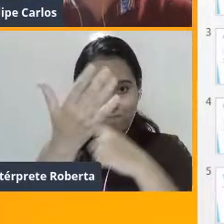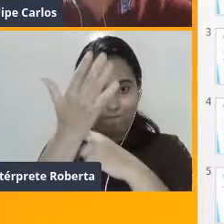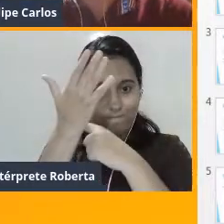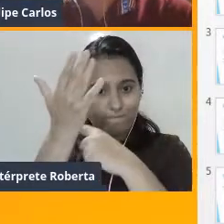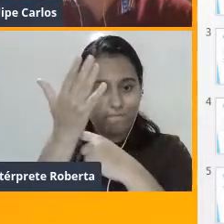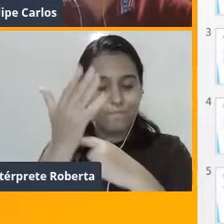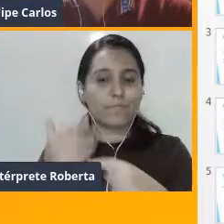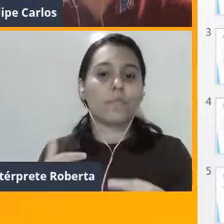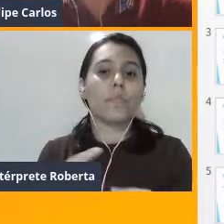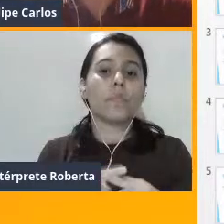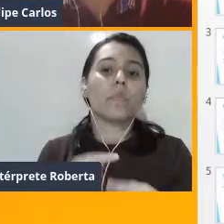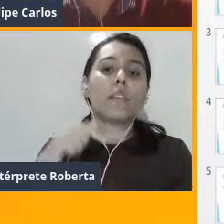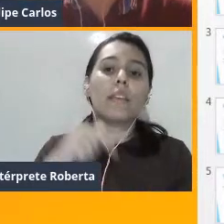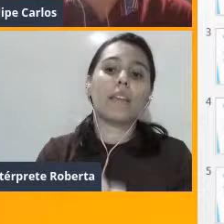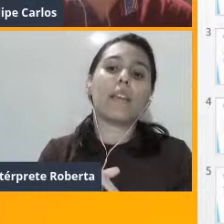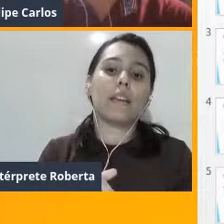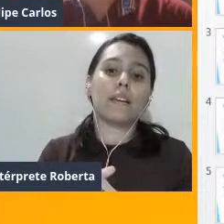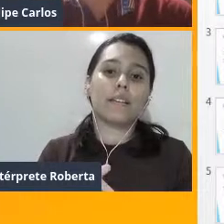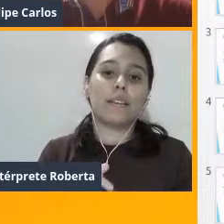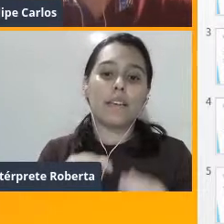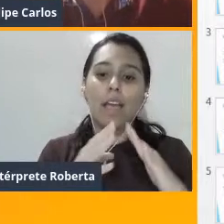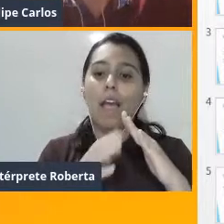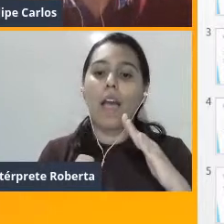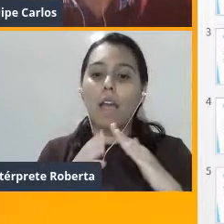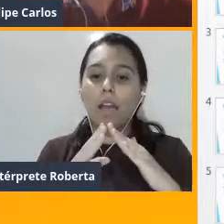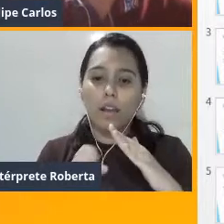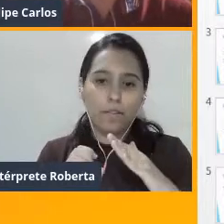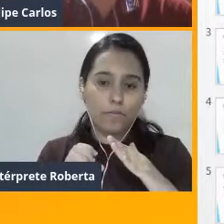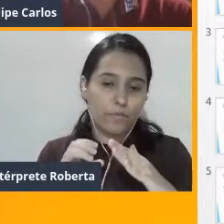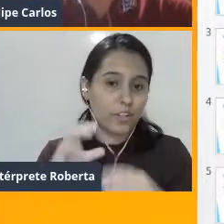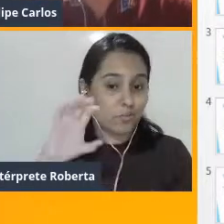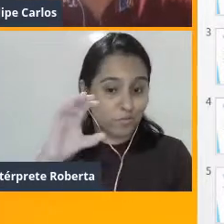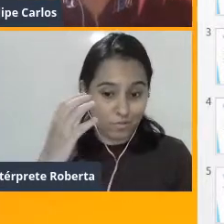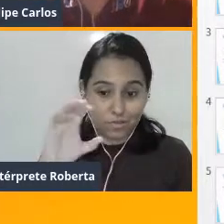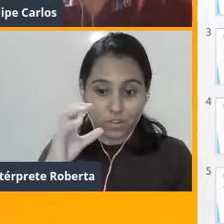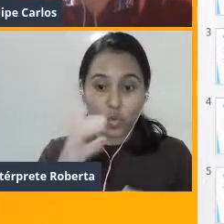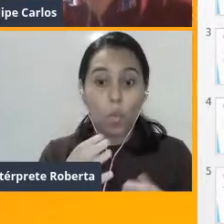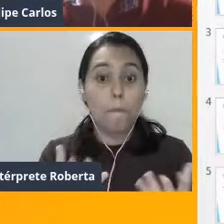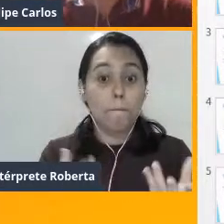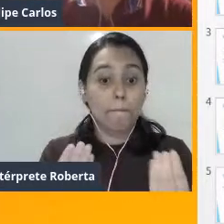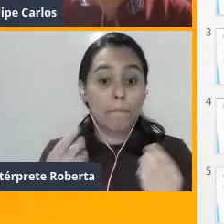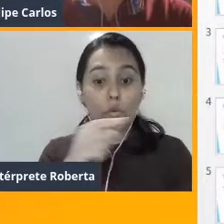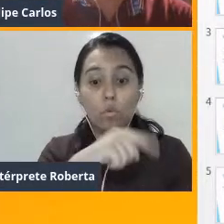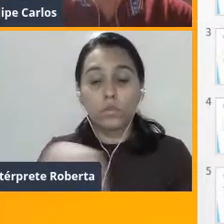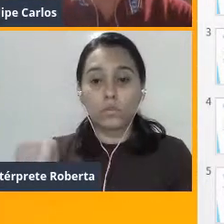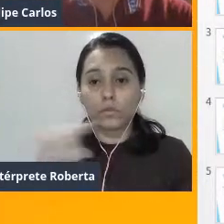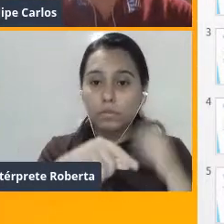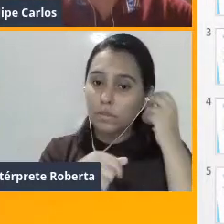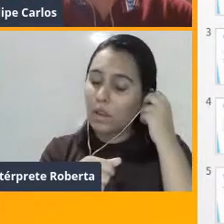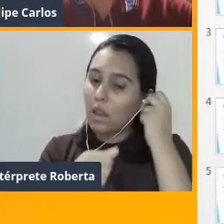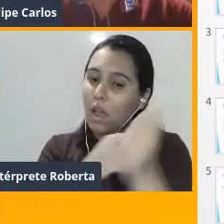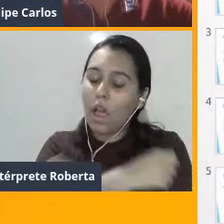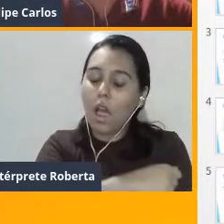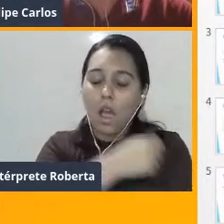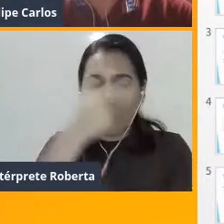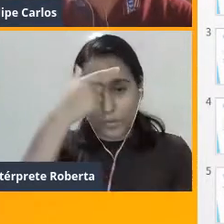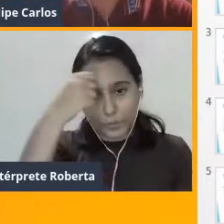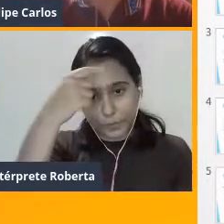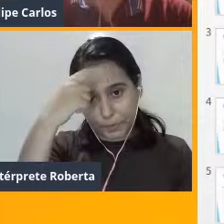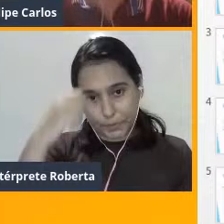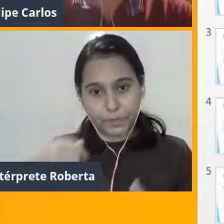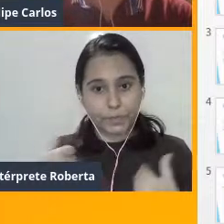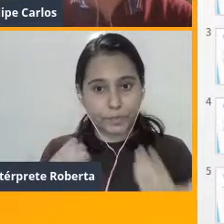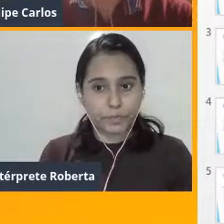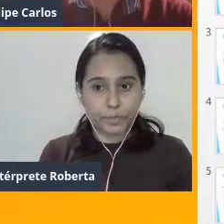evento científico, um evento que tem muita gente da área acadêmica. Então, se a parte de benefícios para o corpo não